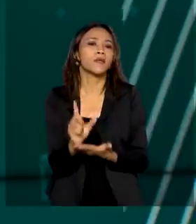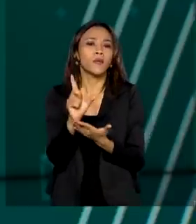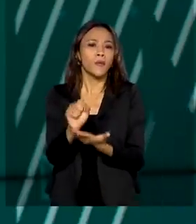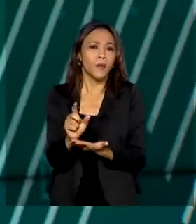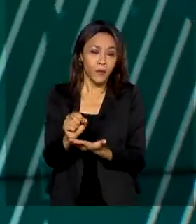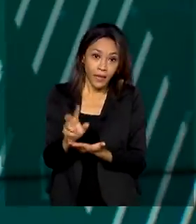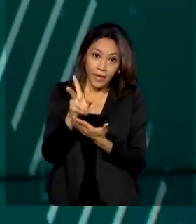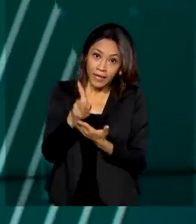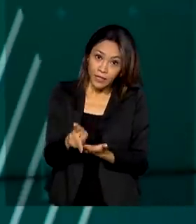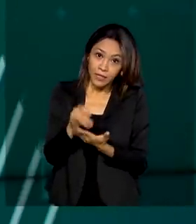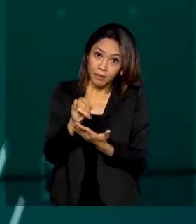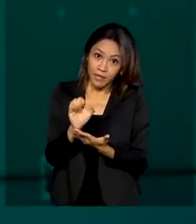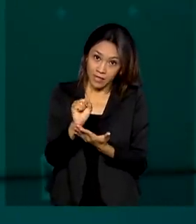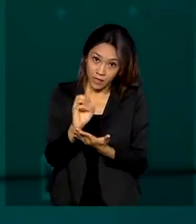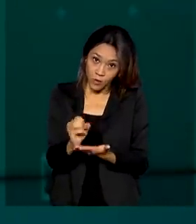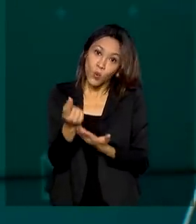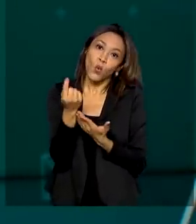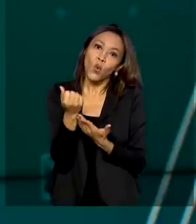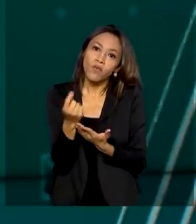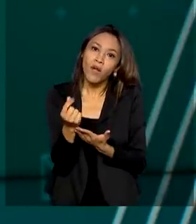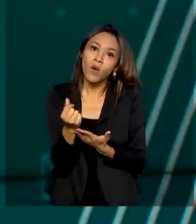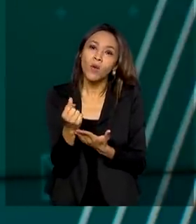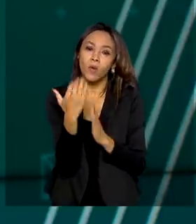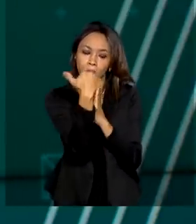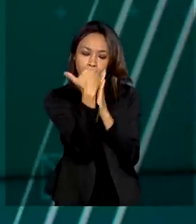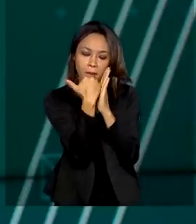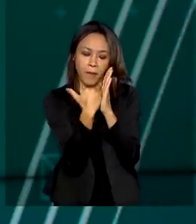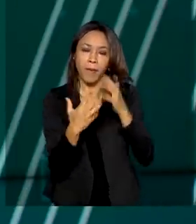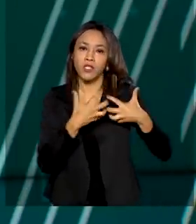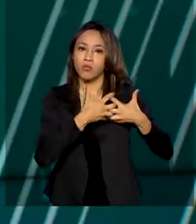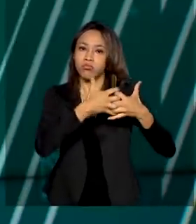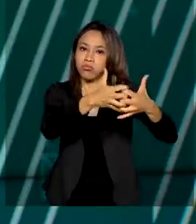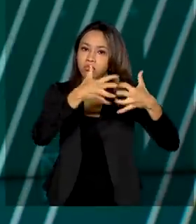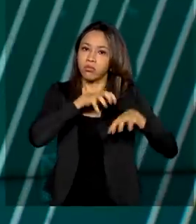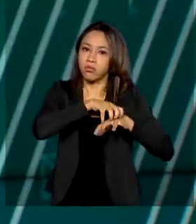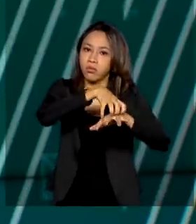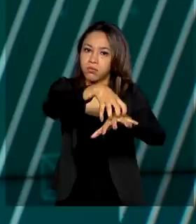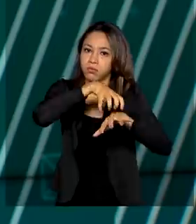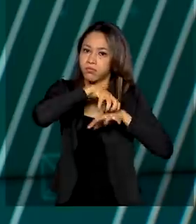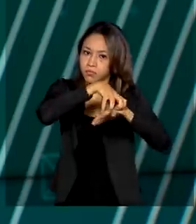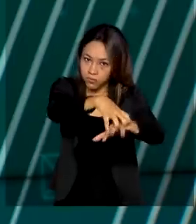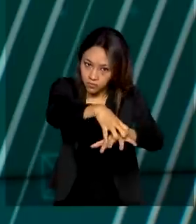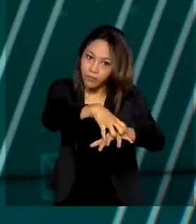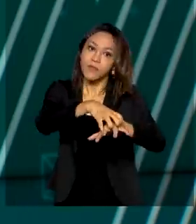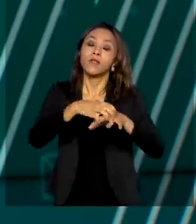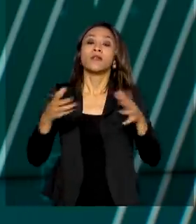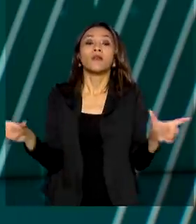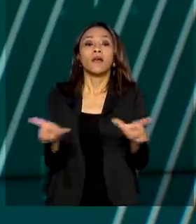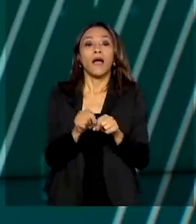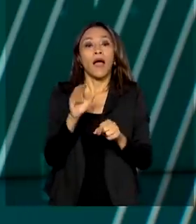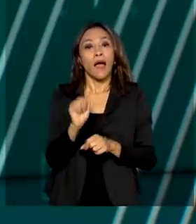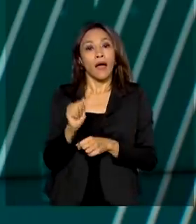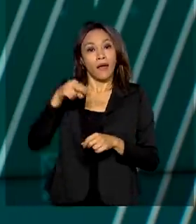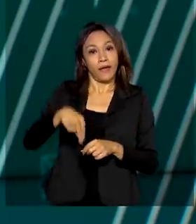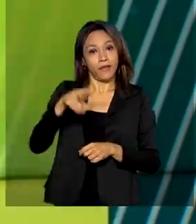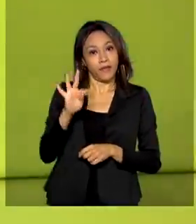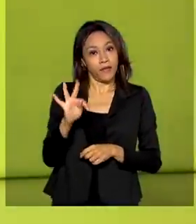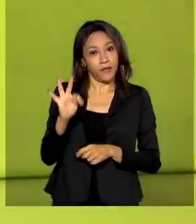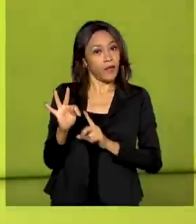pisos mínimos de frete do transporte rodoviário de cargas. A Agência Nacional de Transportes Terrestres, ANTT,